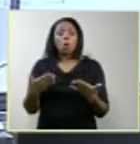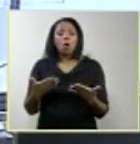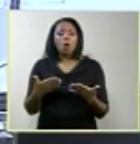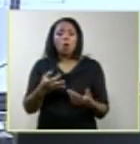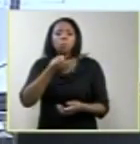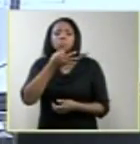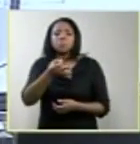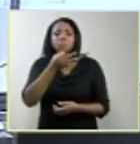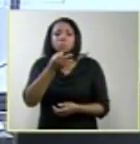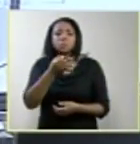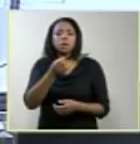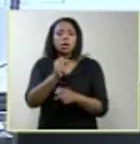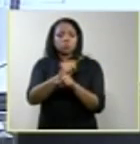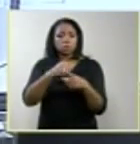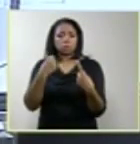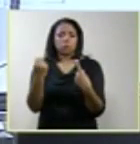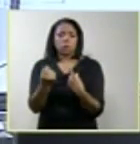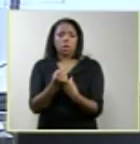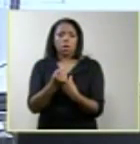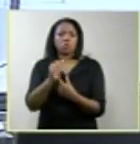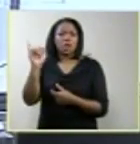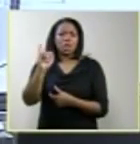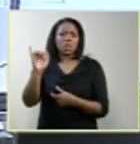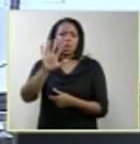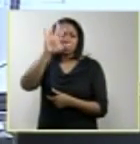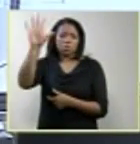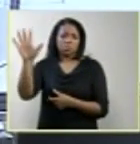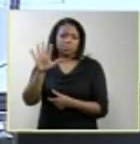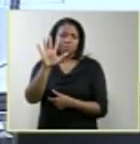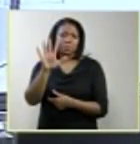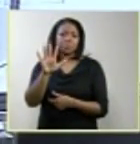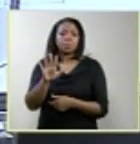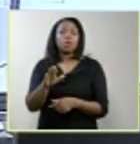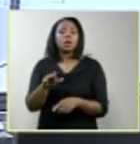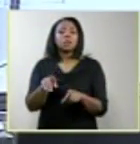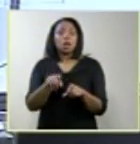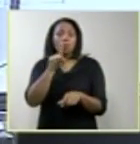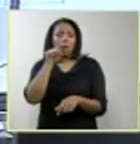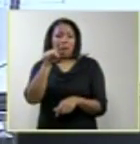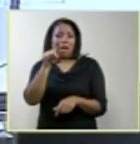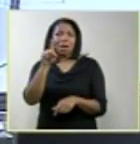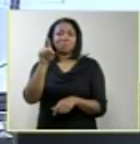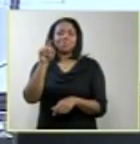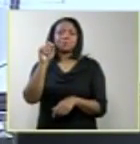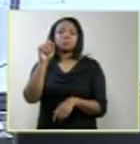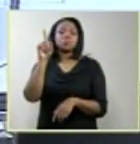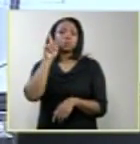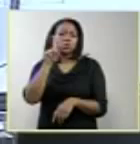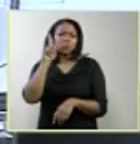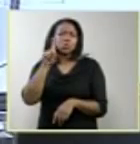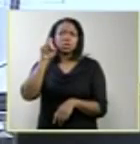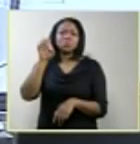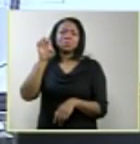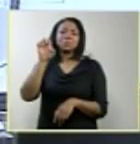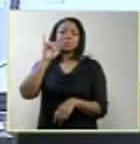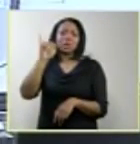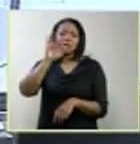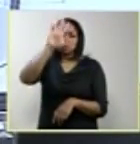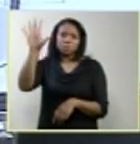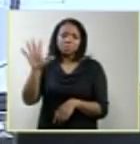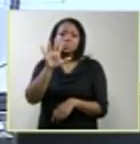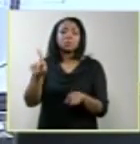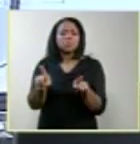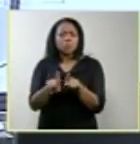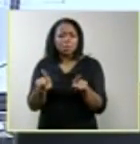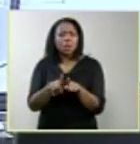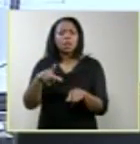internacionais, Excelência? A Federação Internacional de Ginecologia e Obstetrícia, FIGO, ela tem uma posição em